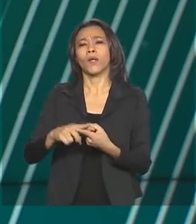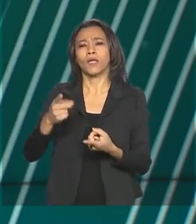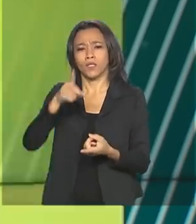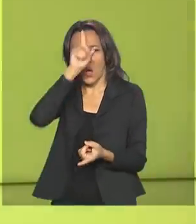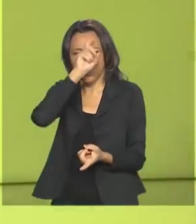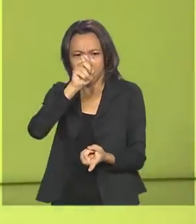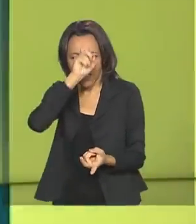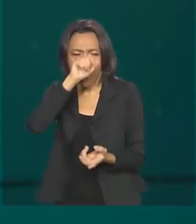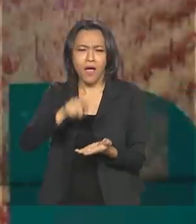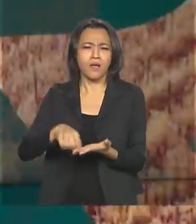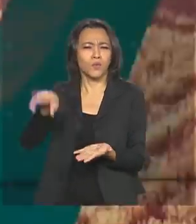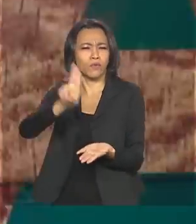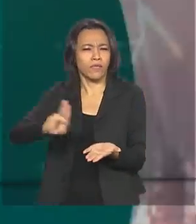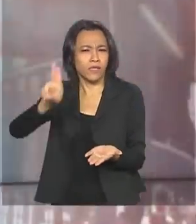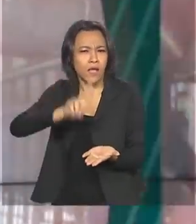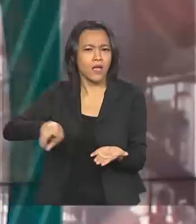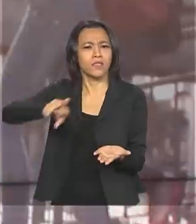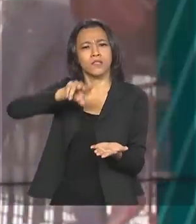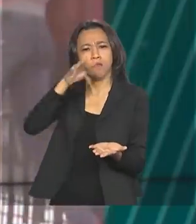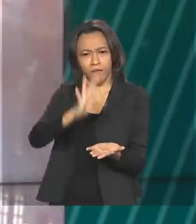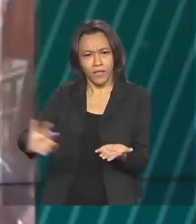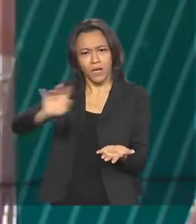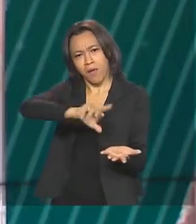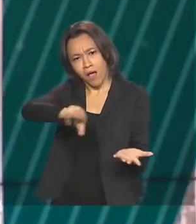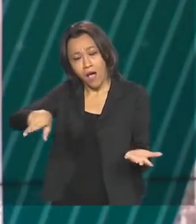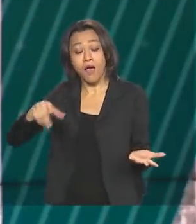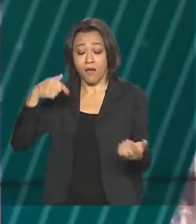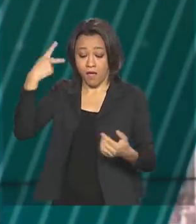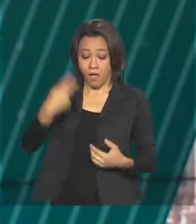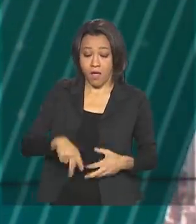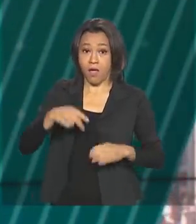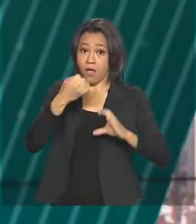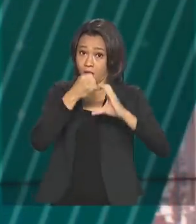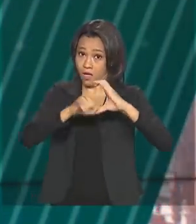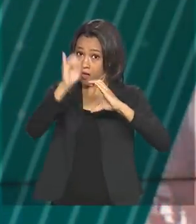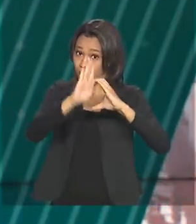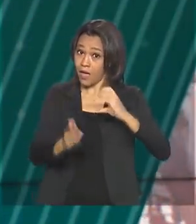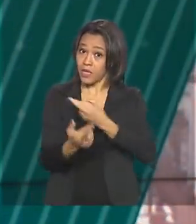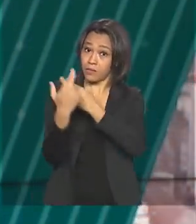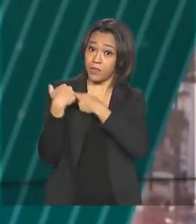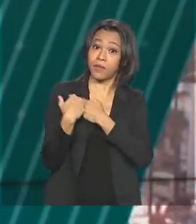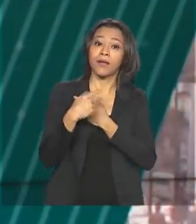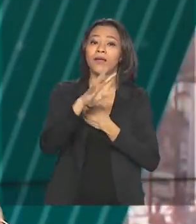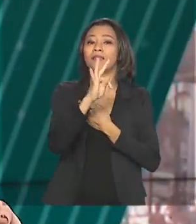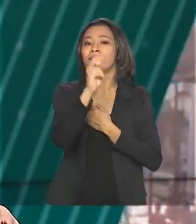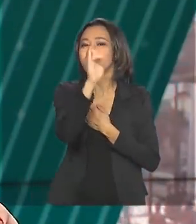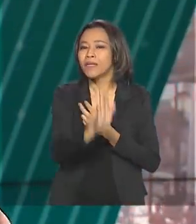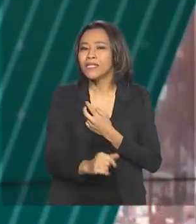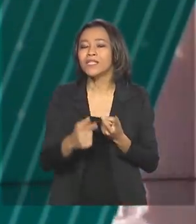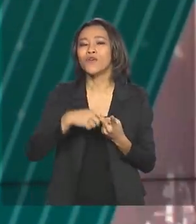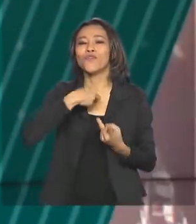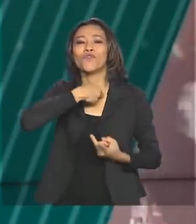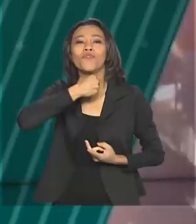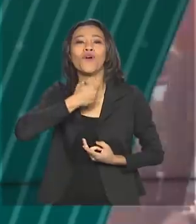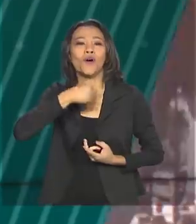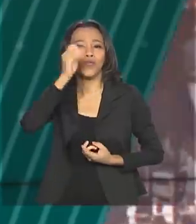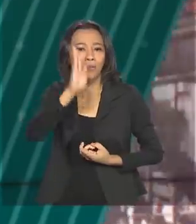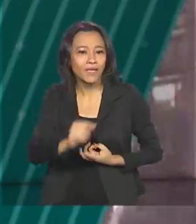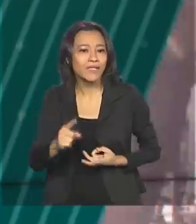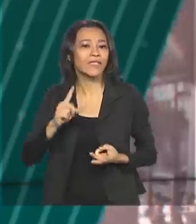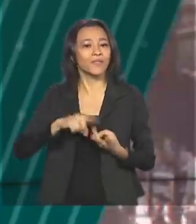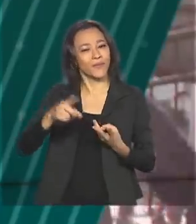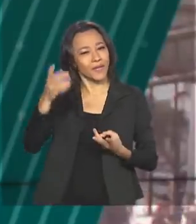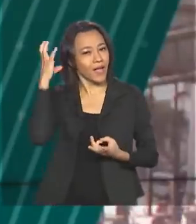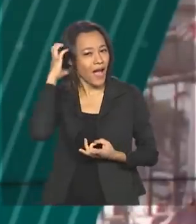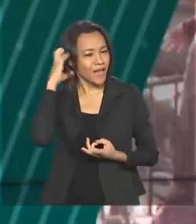universidades federais. A EBC é responsável pela produção da TV Brasil, Voz do Brasil e Rádio Nacional. Parabéns a